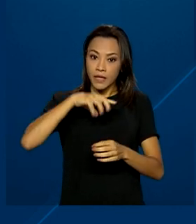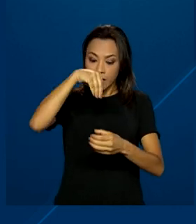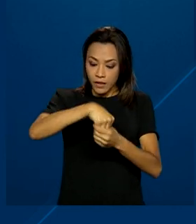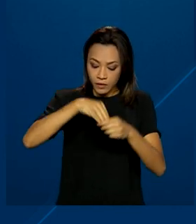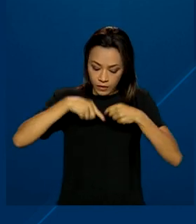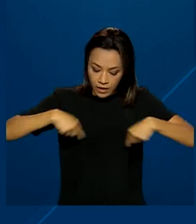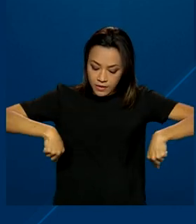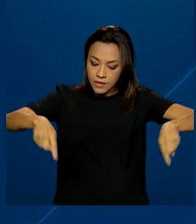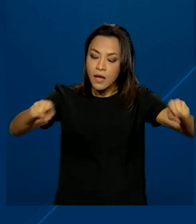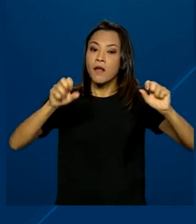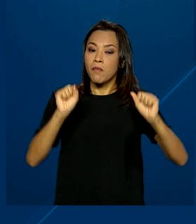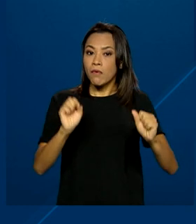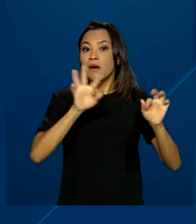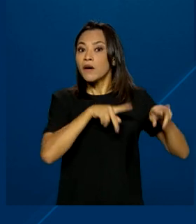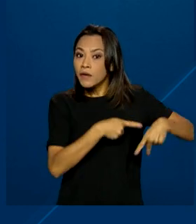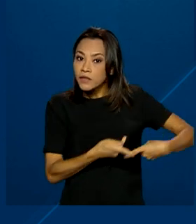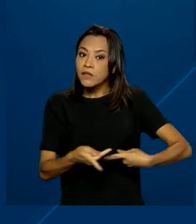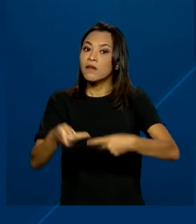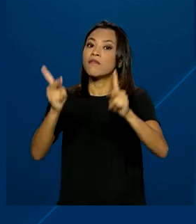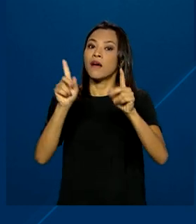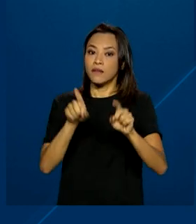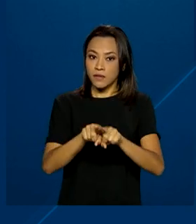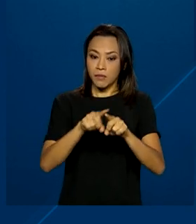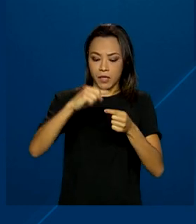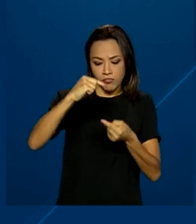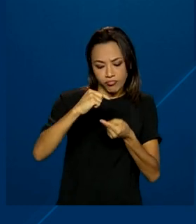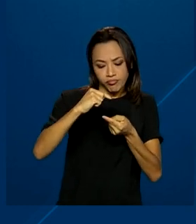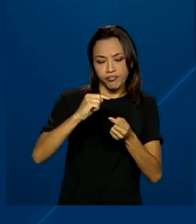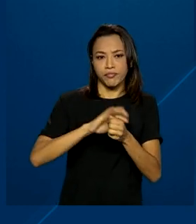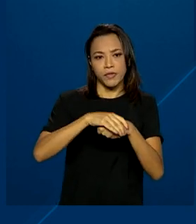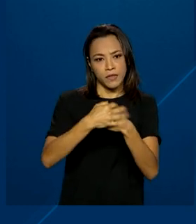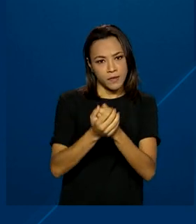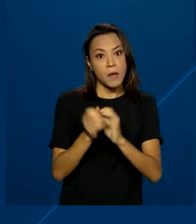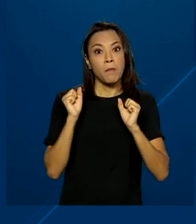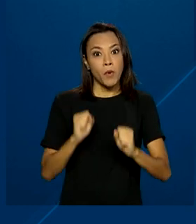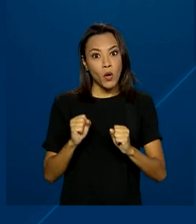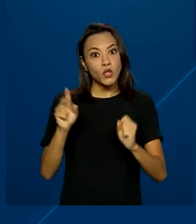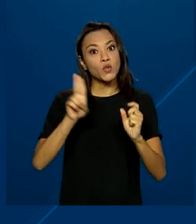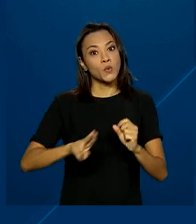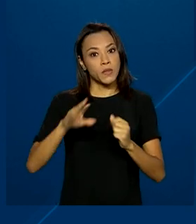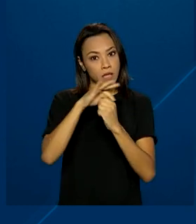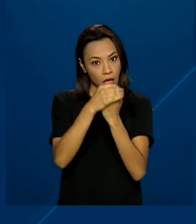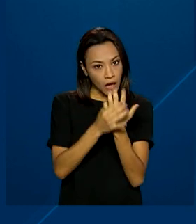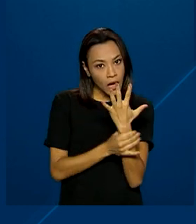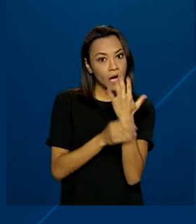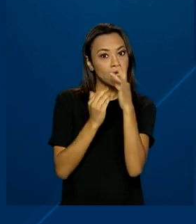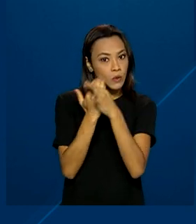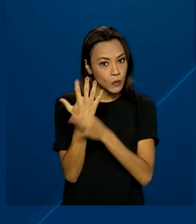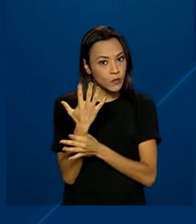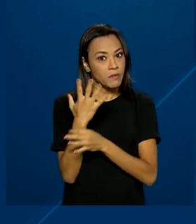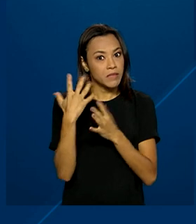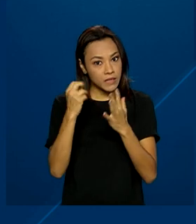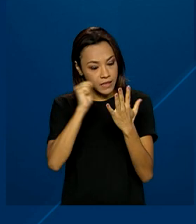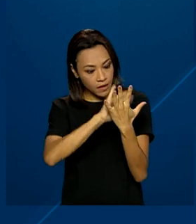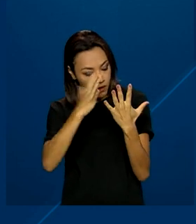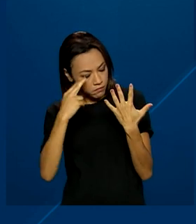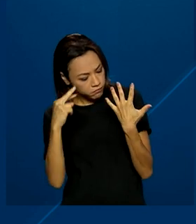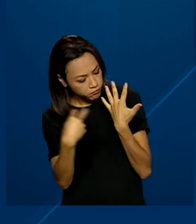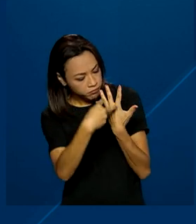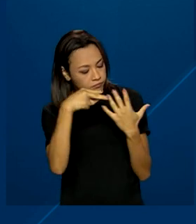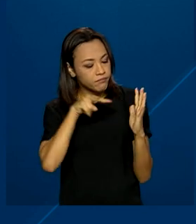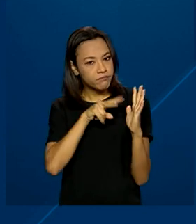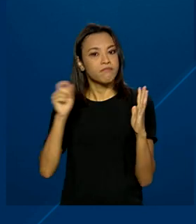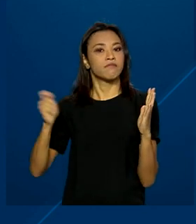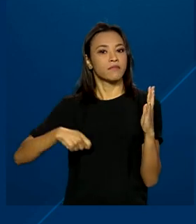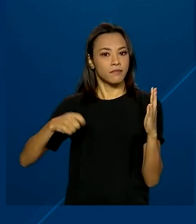levar um frasco de álcool líquido ou em gel. Também é permitido usar luvas, mas devem ser transparentes. A máscara